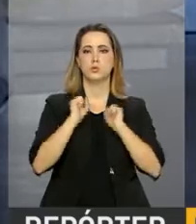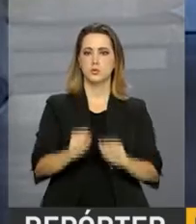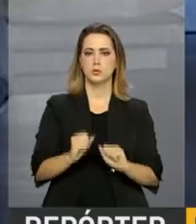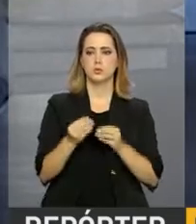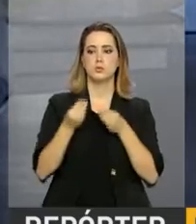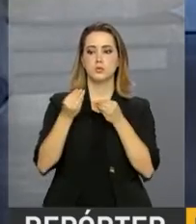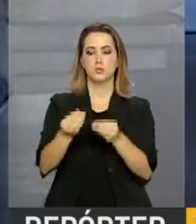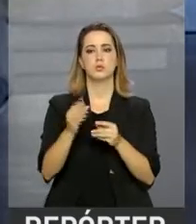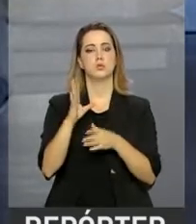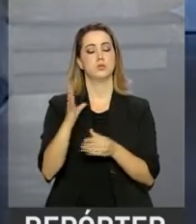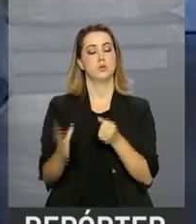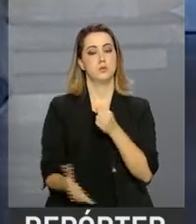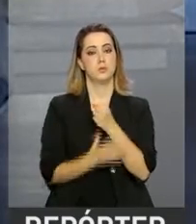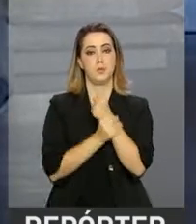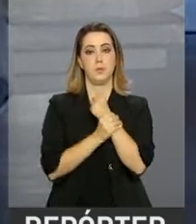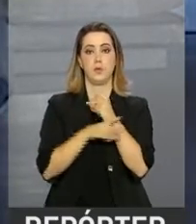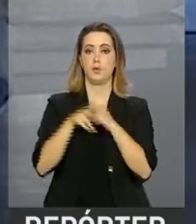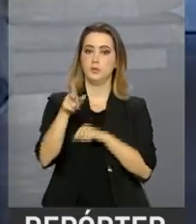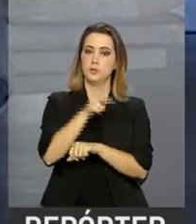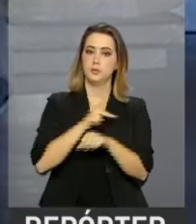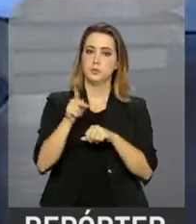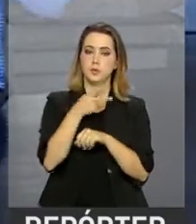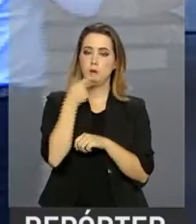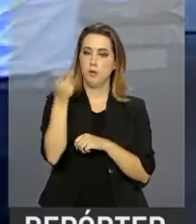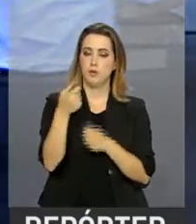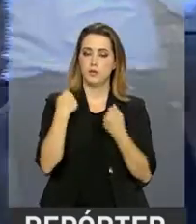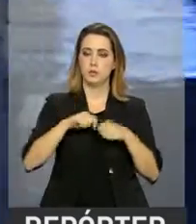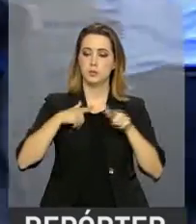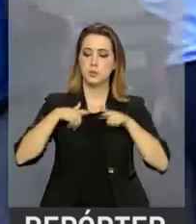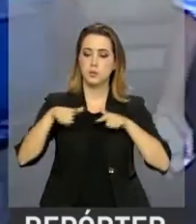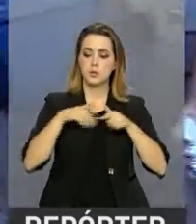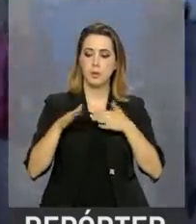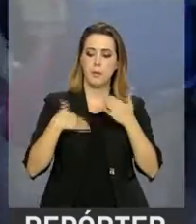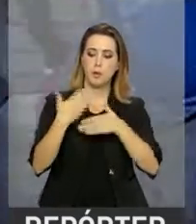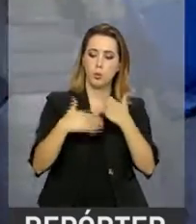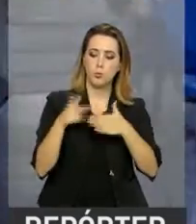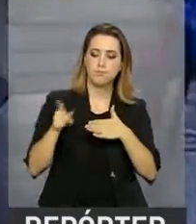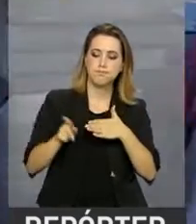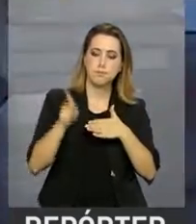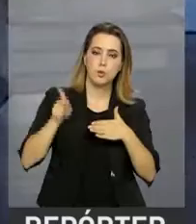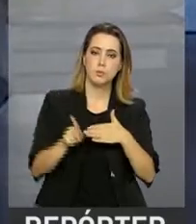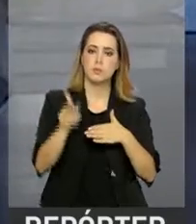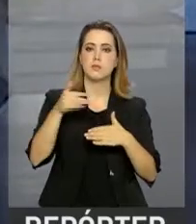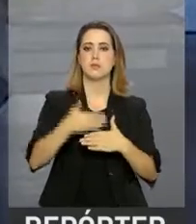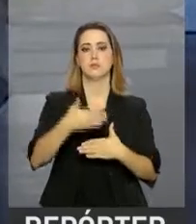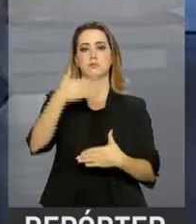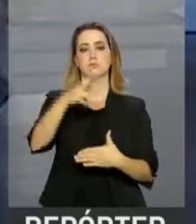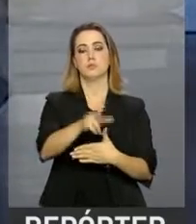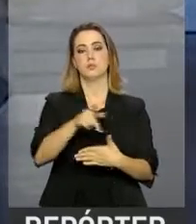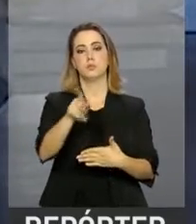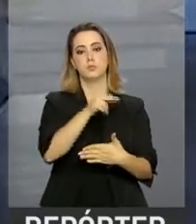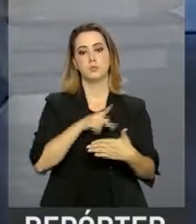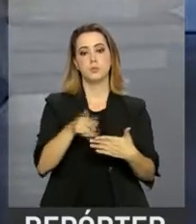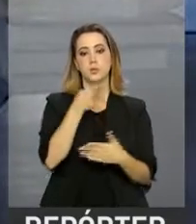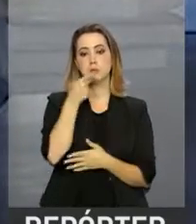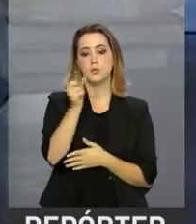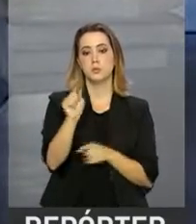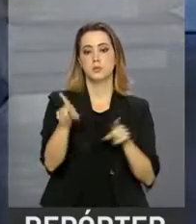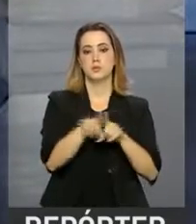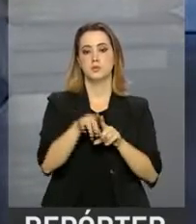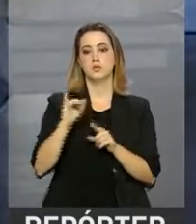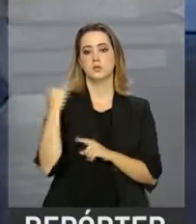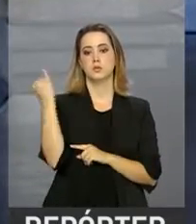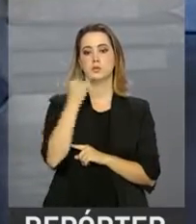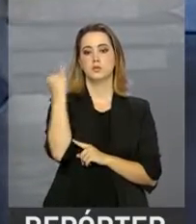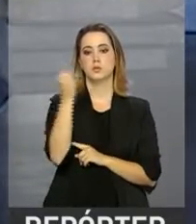segurança no país. Ele defendeu que as operações nas fronteiras passem a ser permanentes a partir de agora. Temer disse ainda que é muito